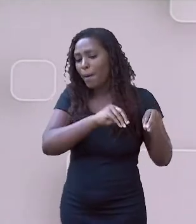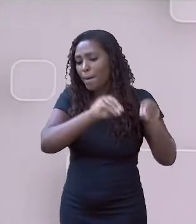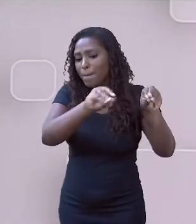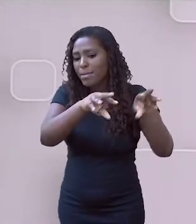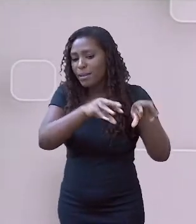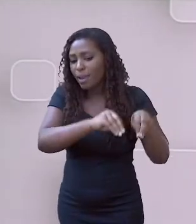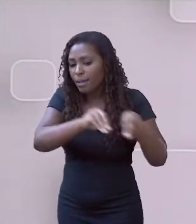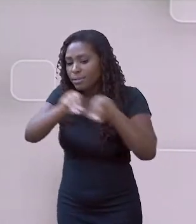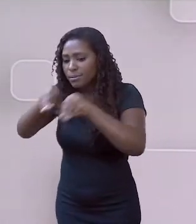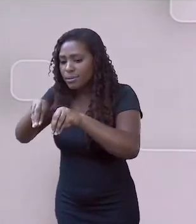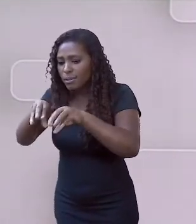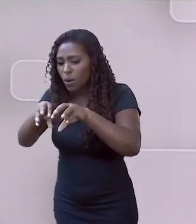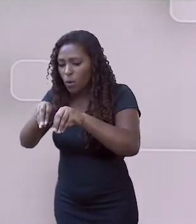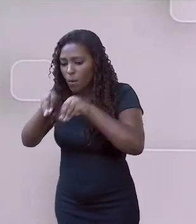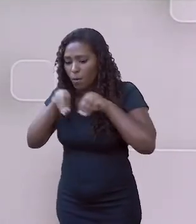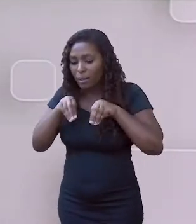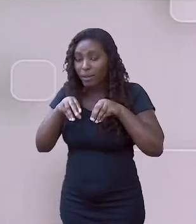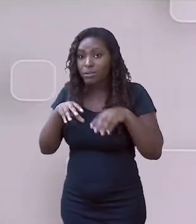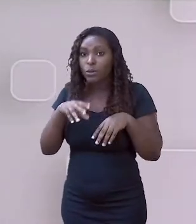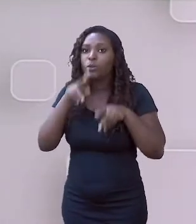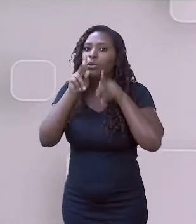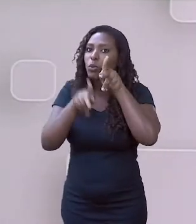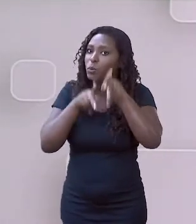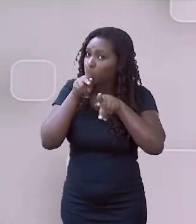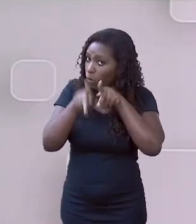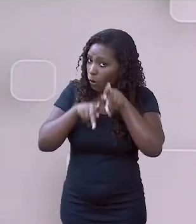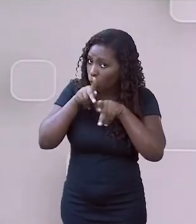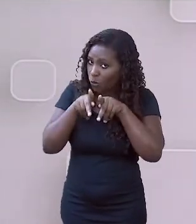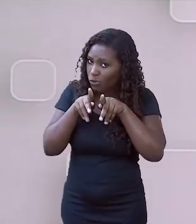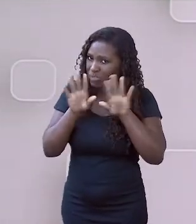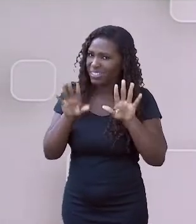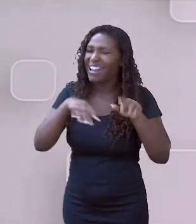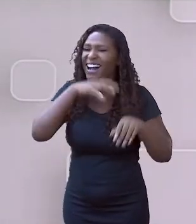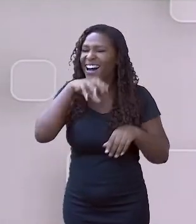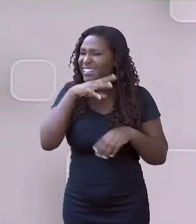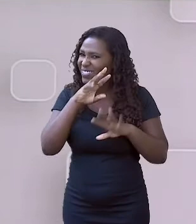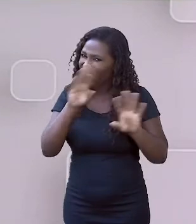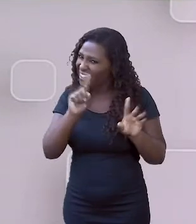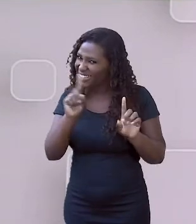das migrações das populações.